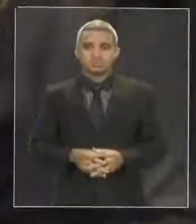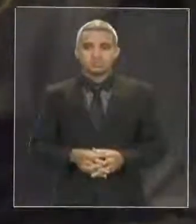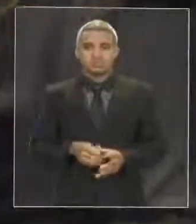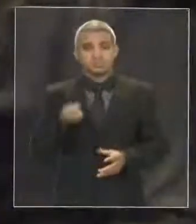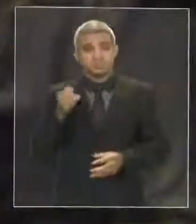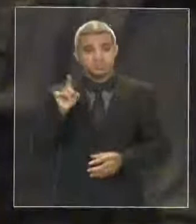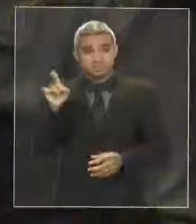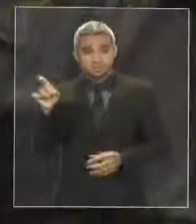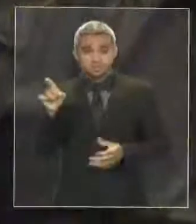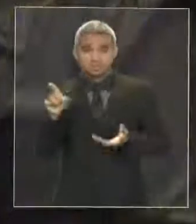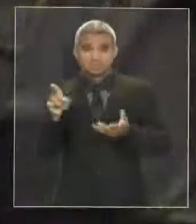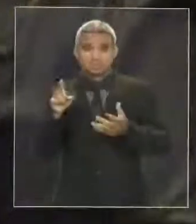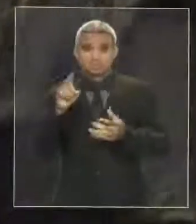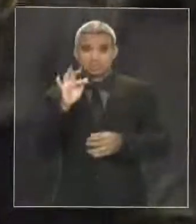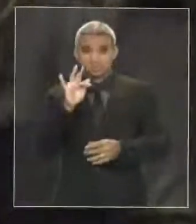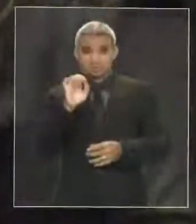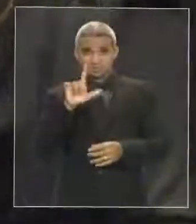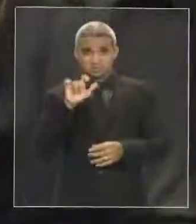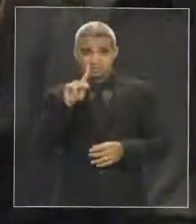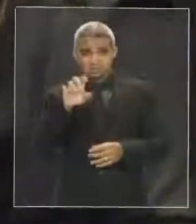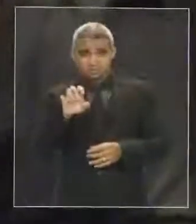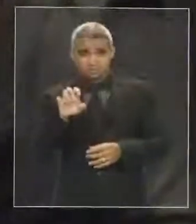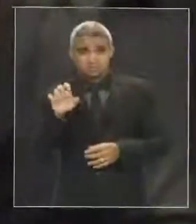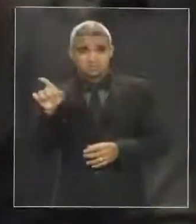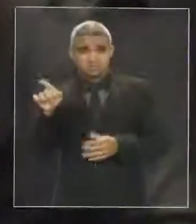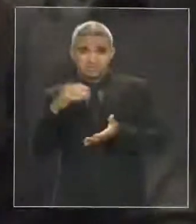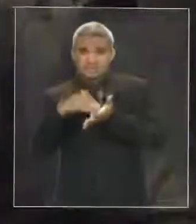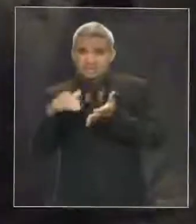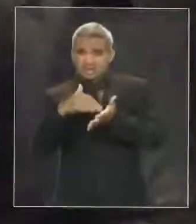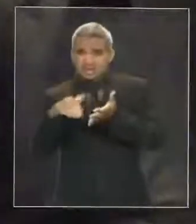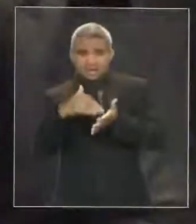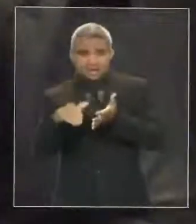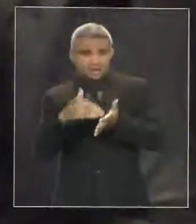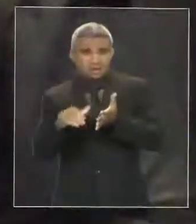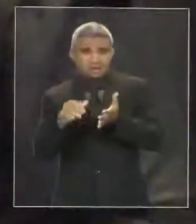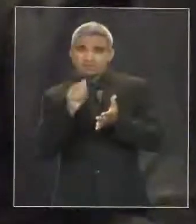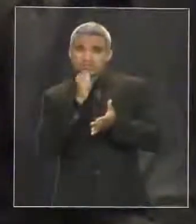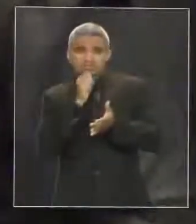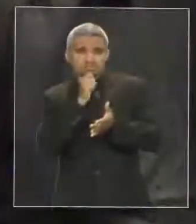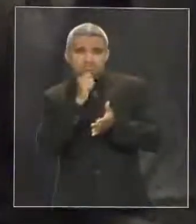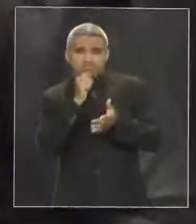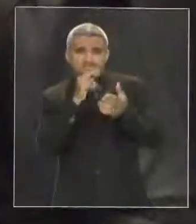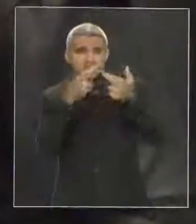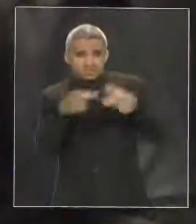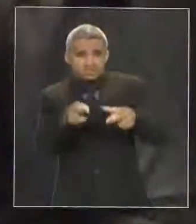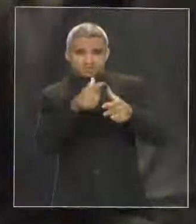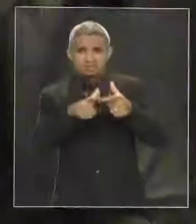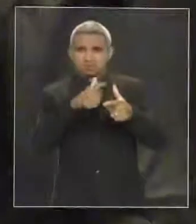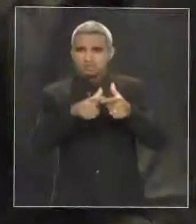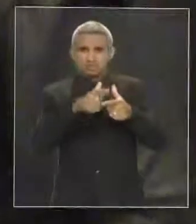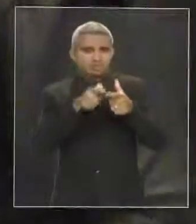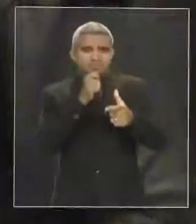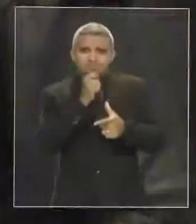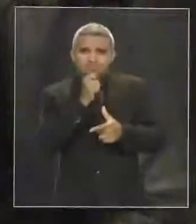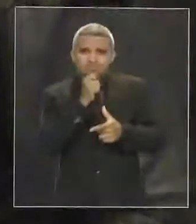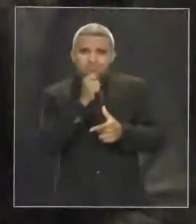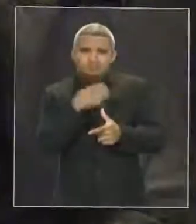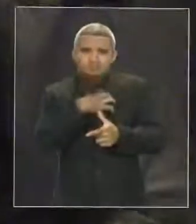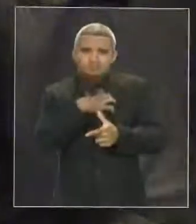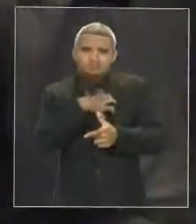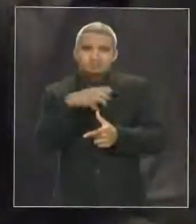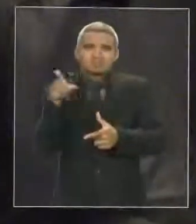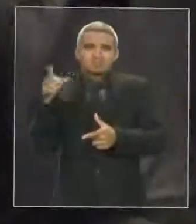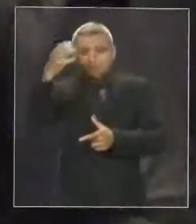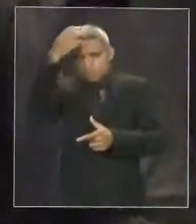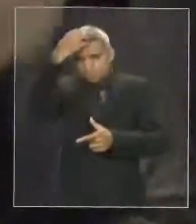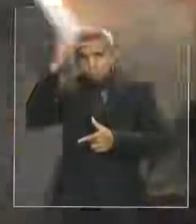secretário que resolve todos os problemas da educação, eu tenho certeza que a culpa não é dele. Ele não